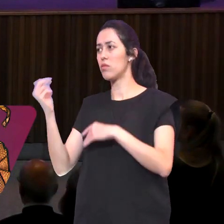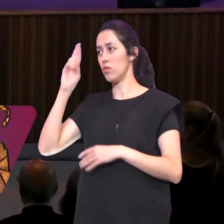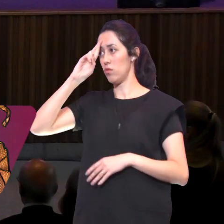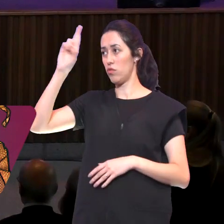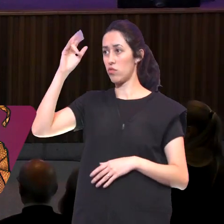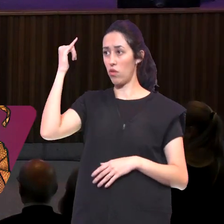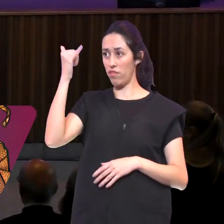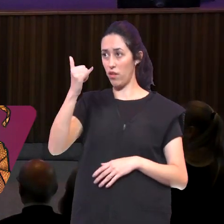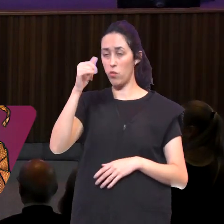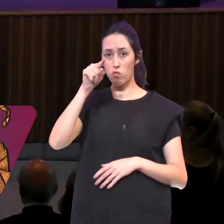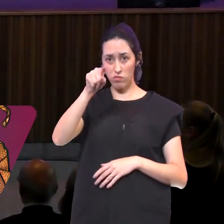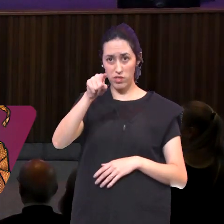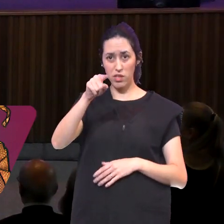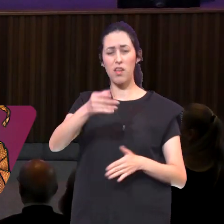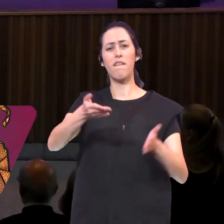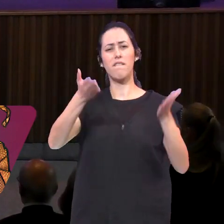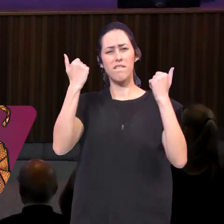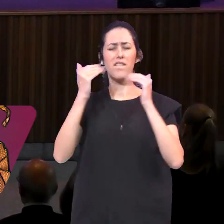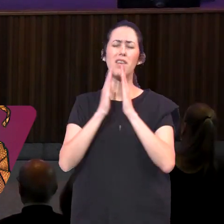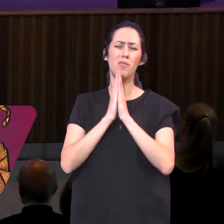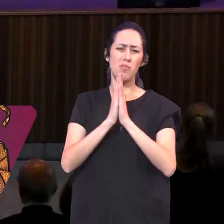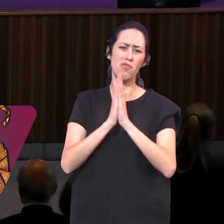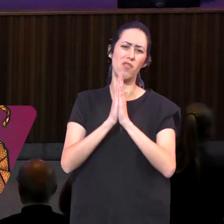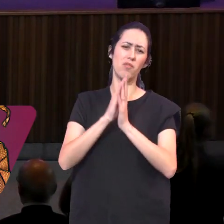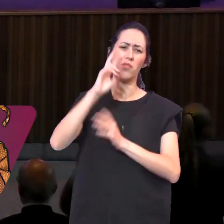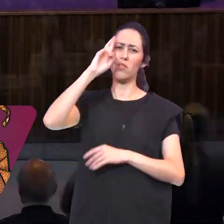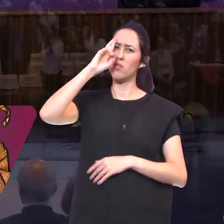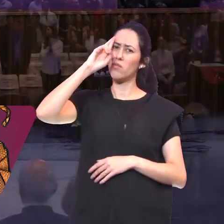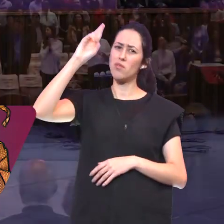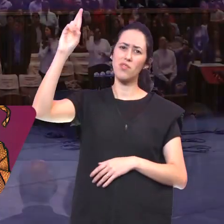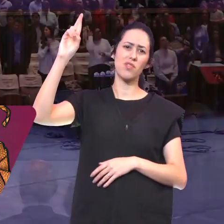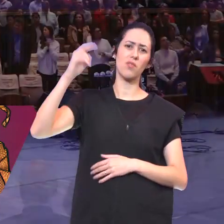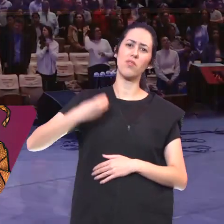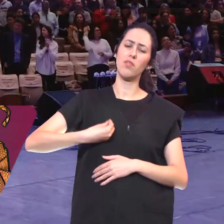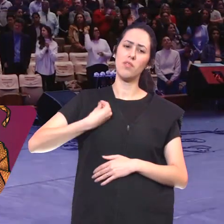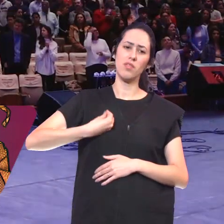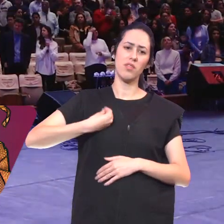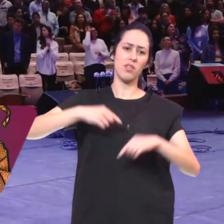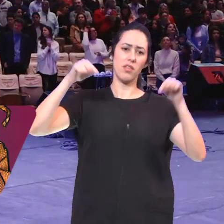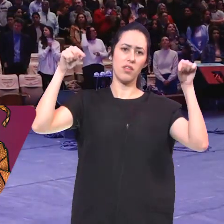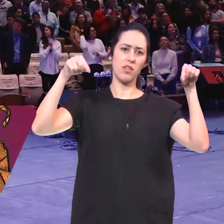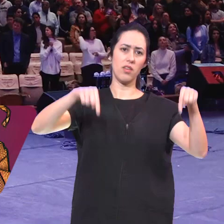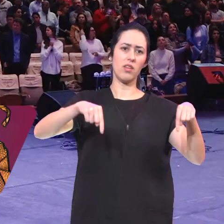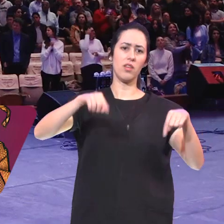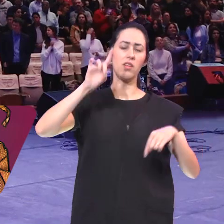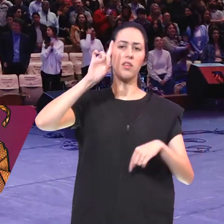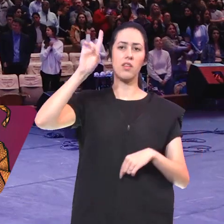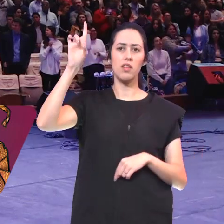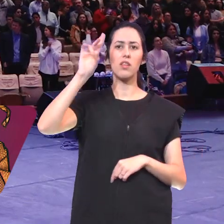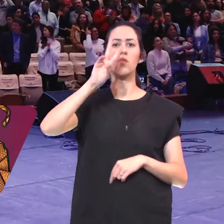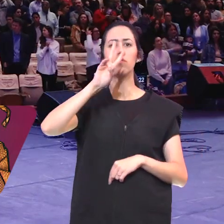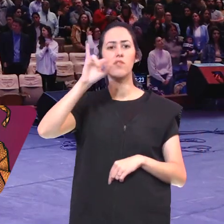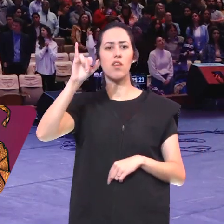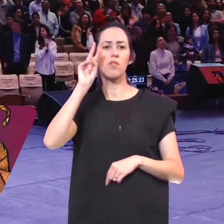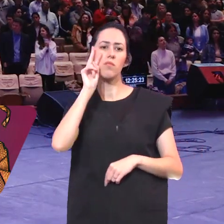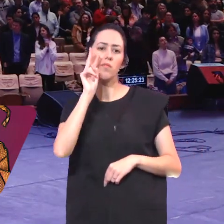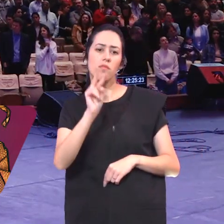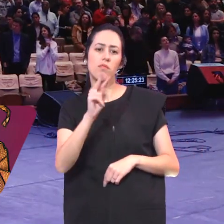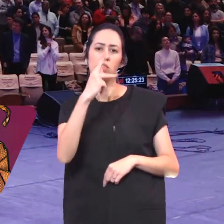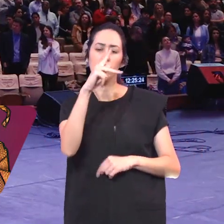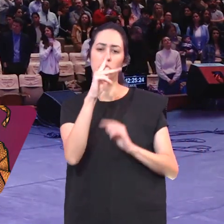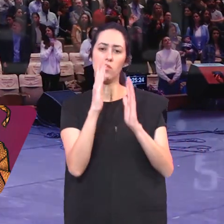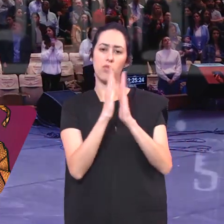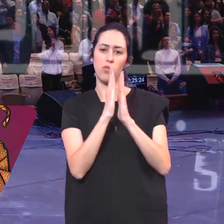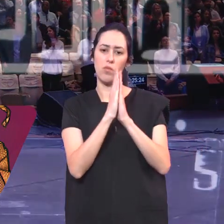Por favor Venha É o Senhor Que está aqui É Ele Que vai ouvir A sua oração É Ele Que tem poder Para responder